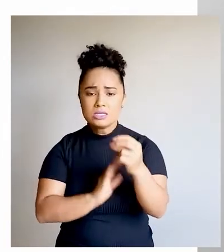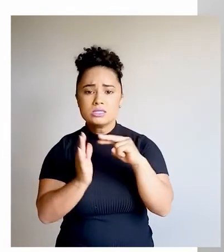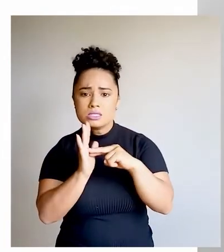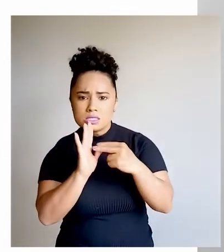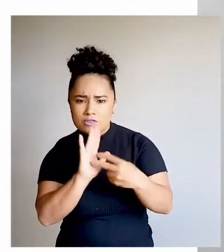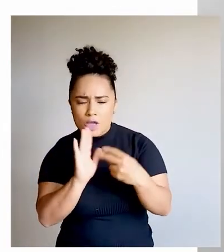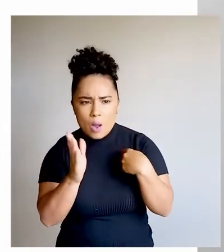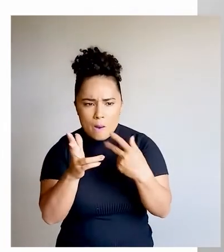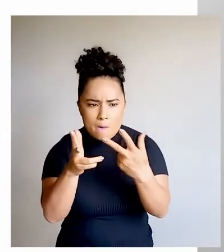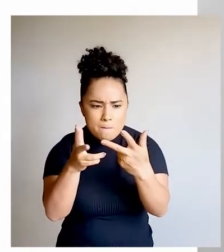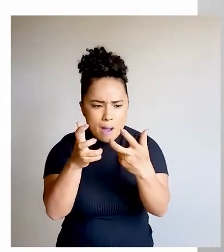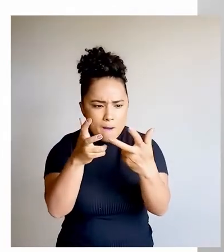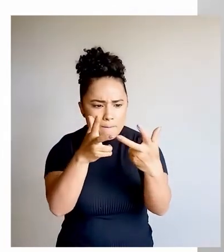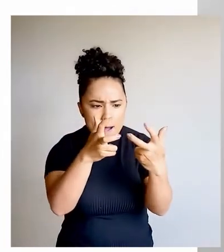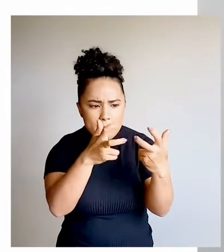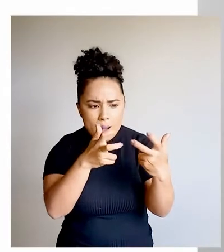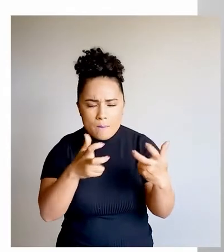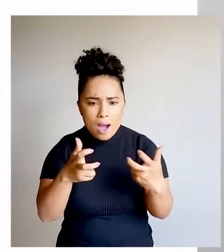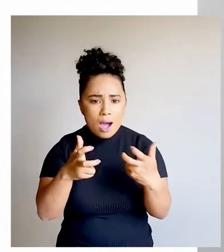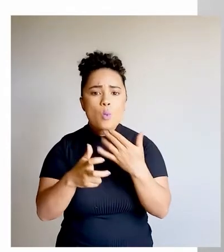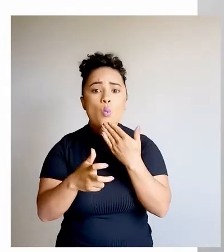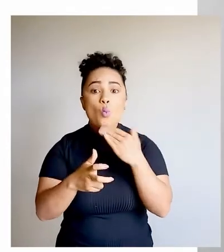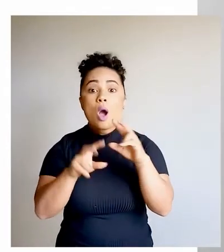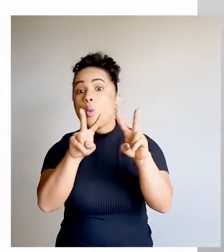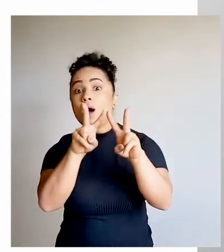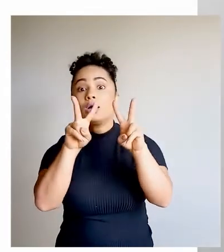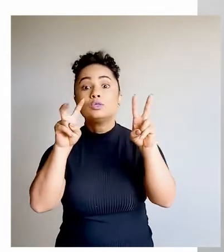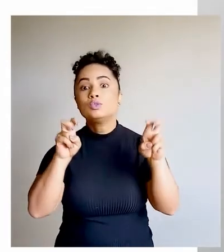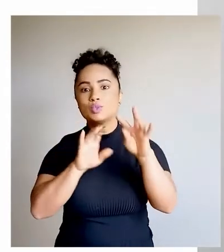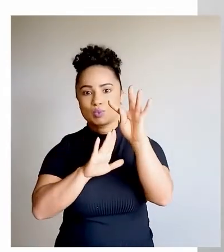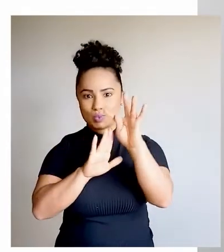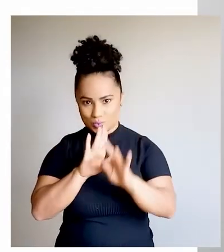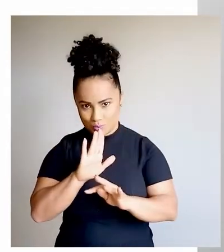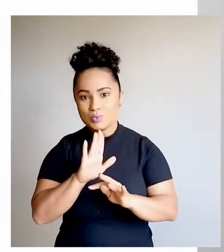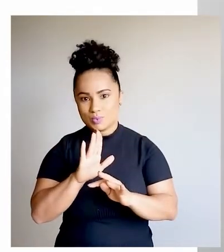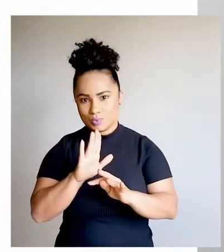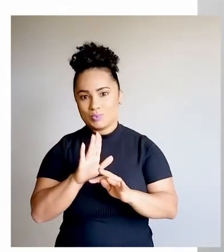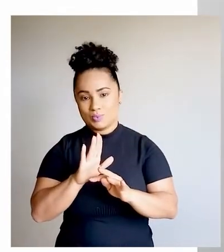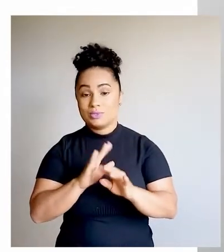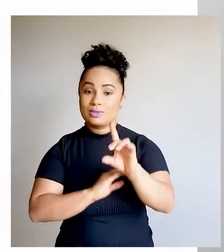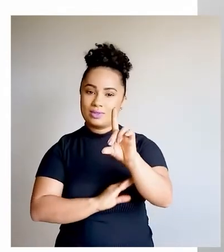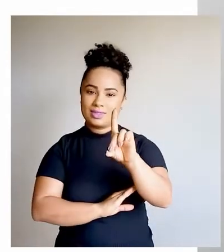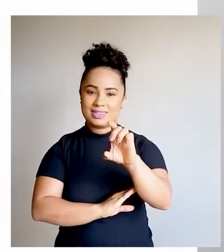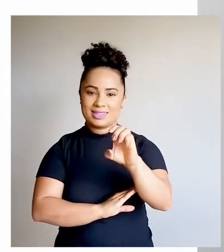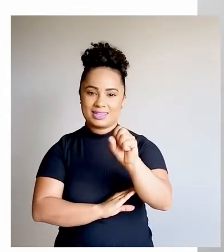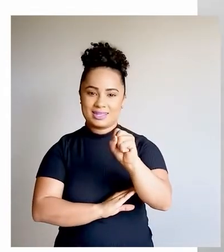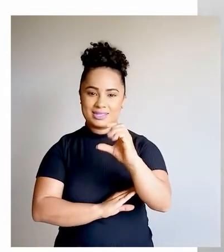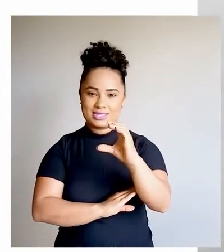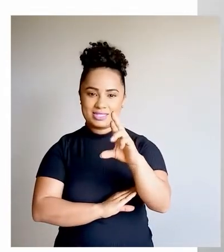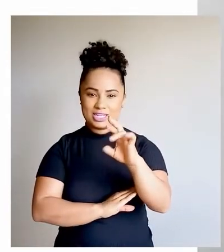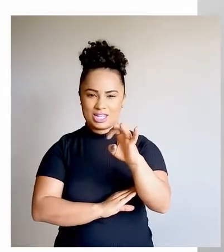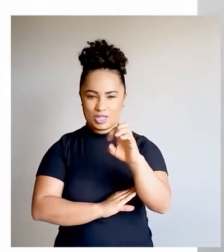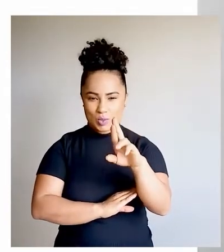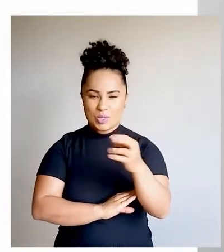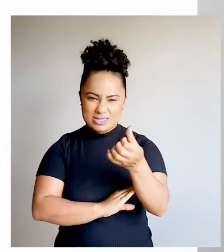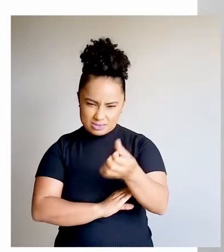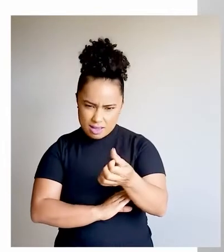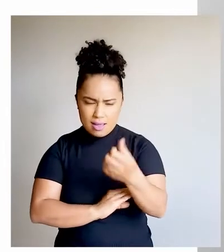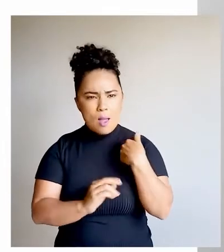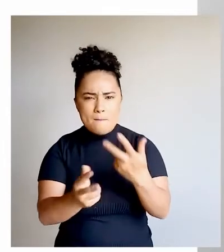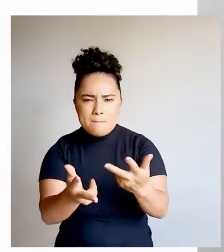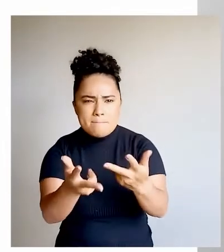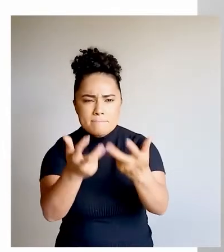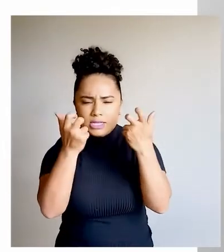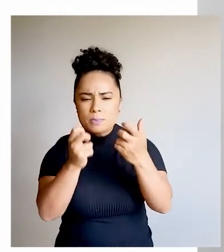distinguir e reconhecer o tema que é o assunto ou a matéria de um texto. O descritor 6, identificar o tema de um